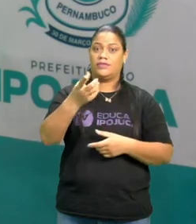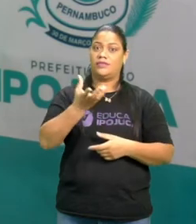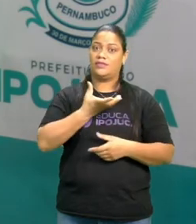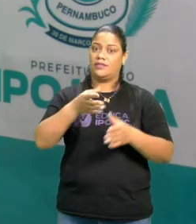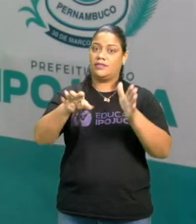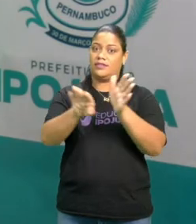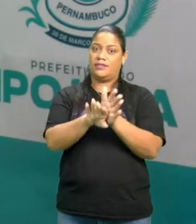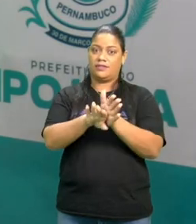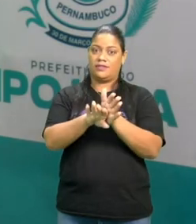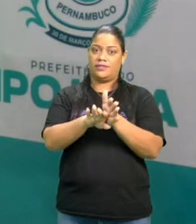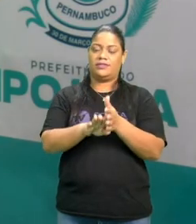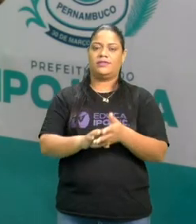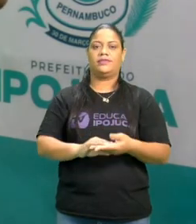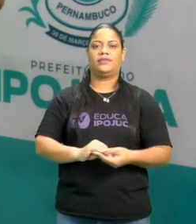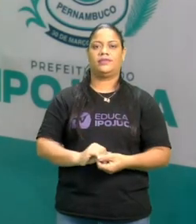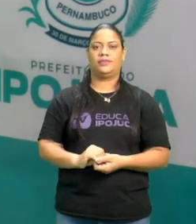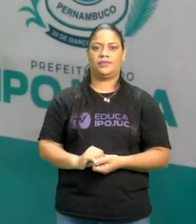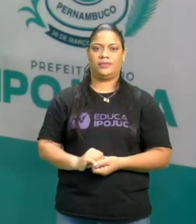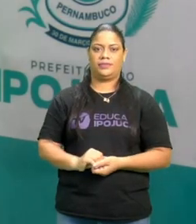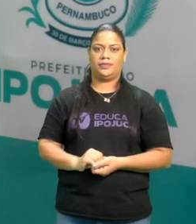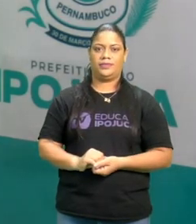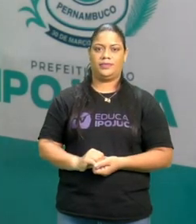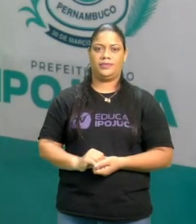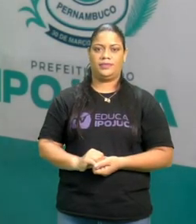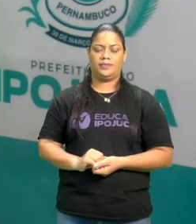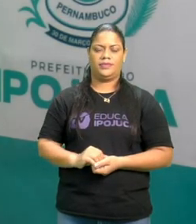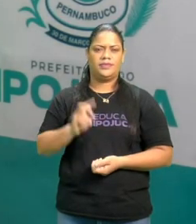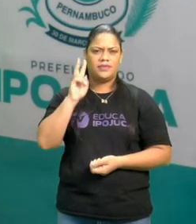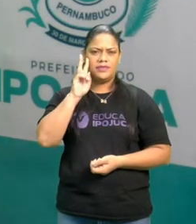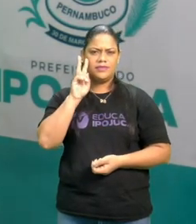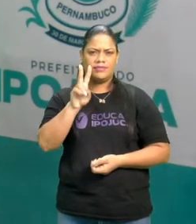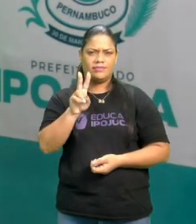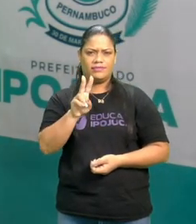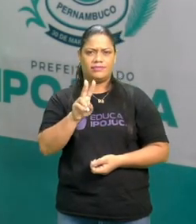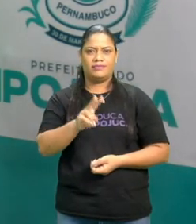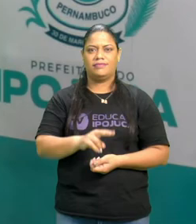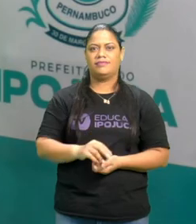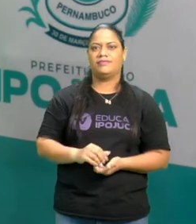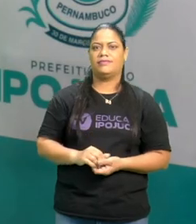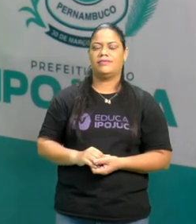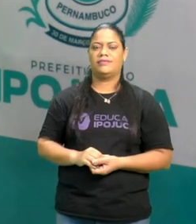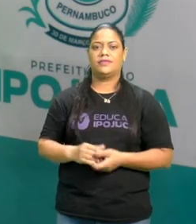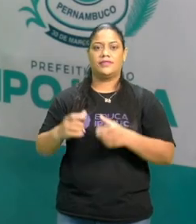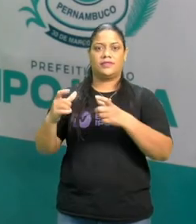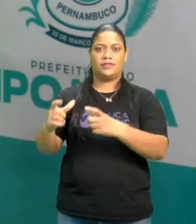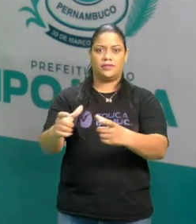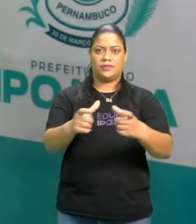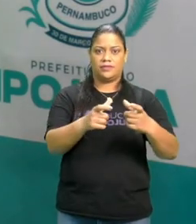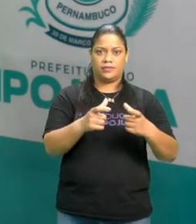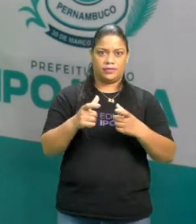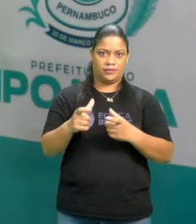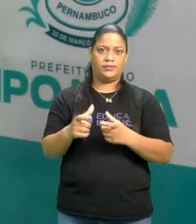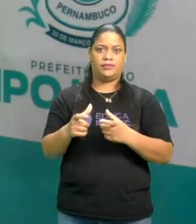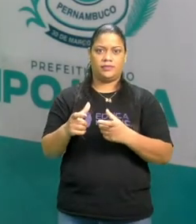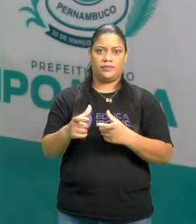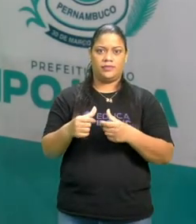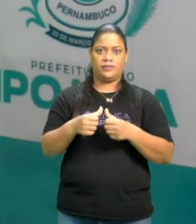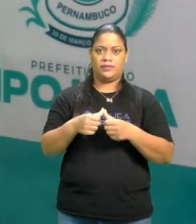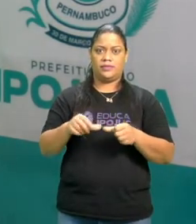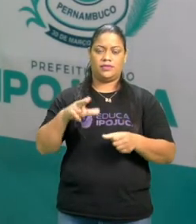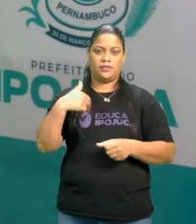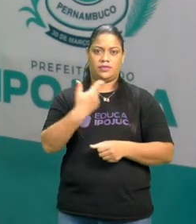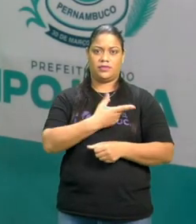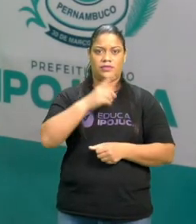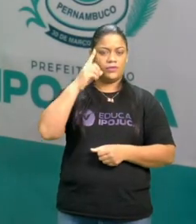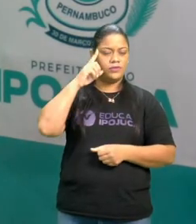quer chegar. portanto, pessoal, percebam que a localização espacial está presente no nosso dia